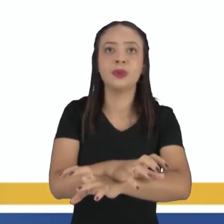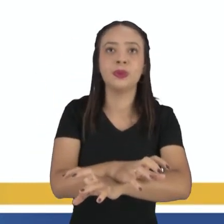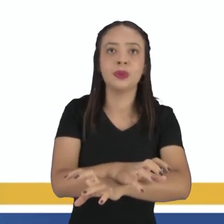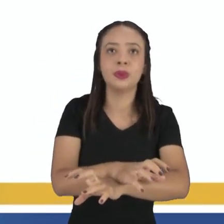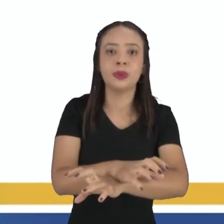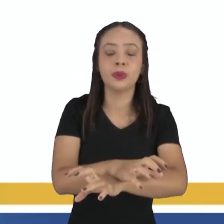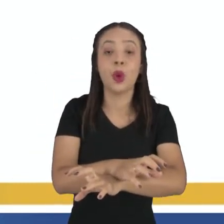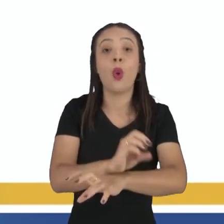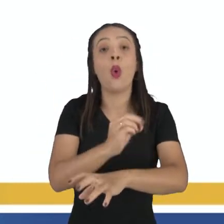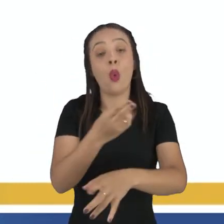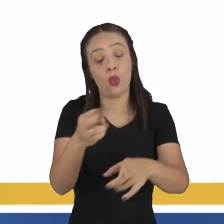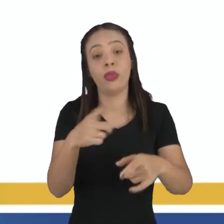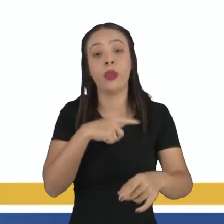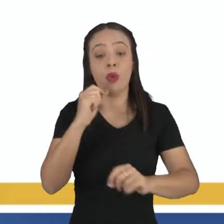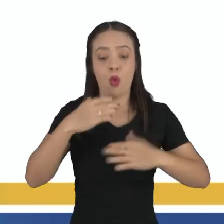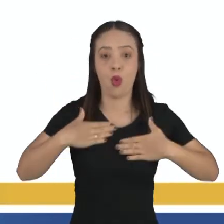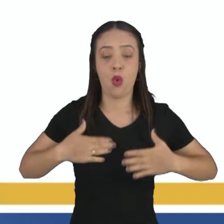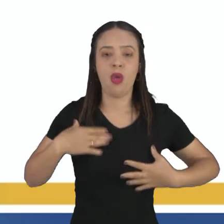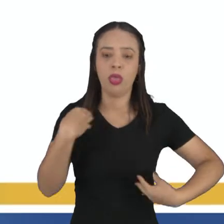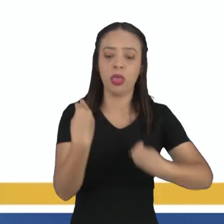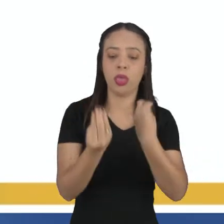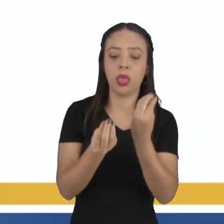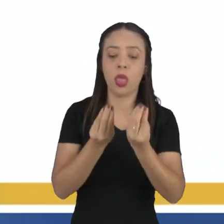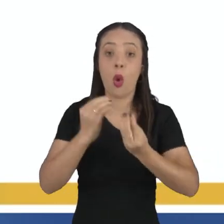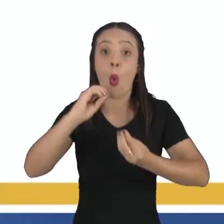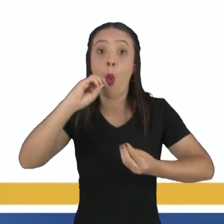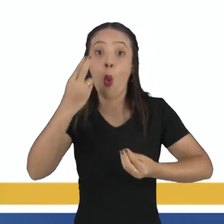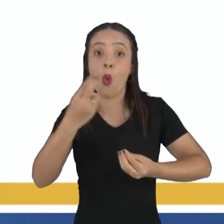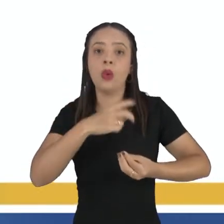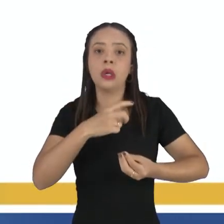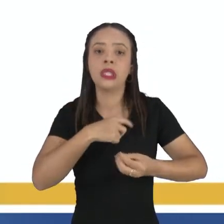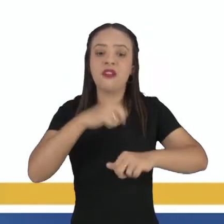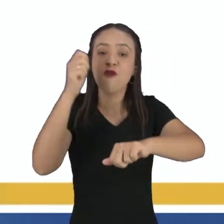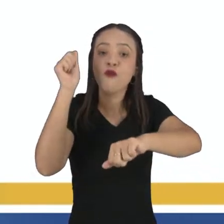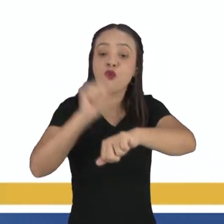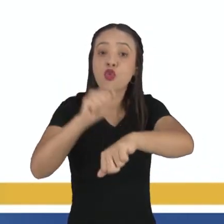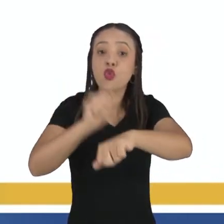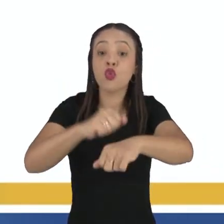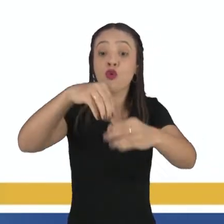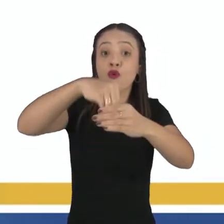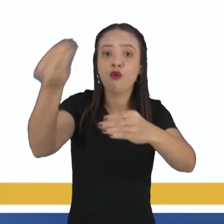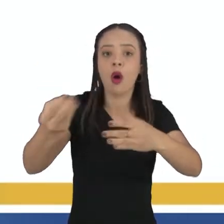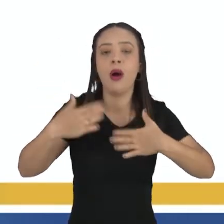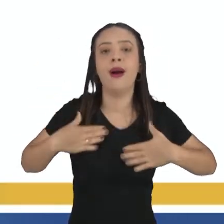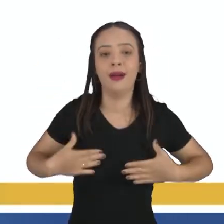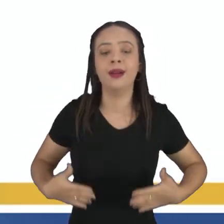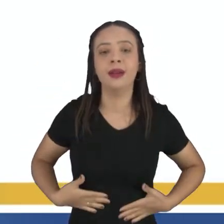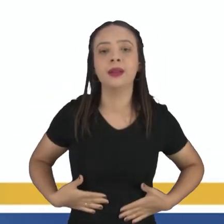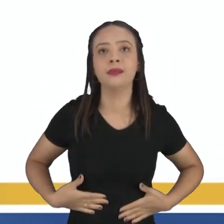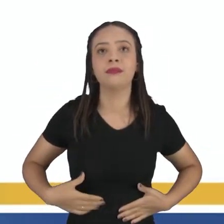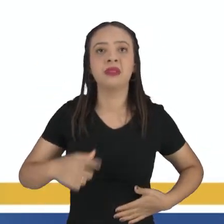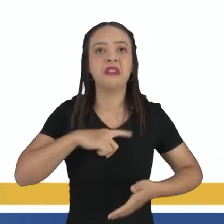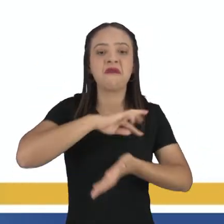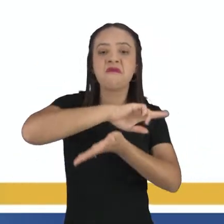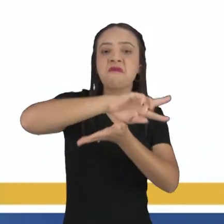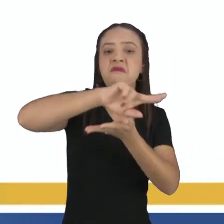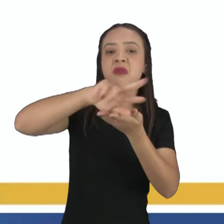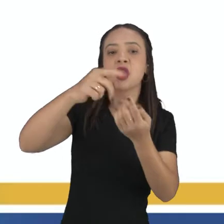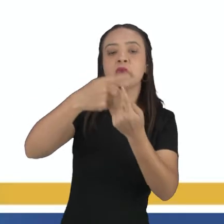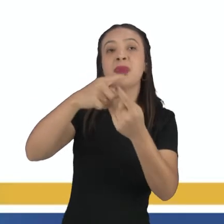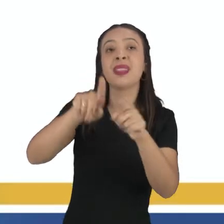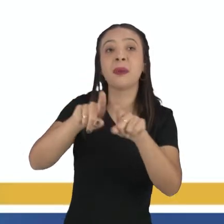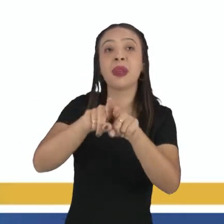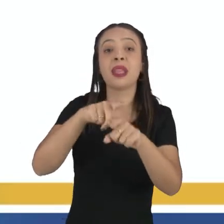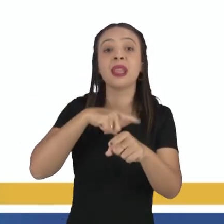ou possuem corpos moles ou estruturas rígidas externas. São bastante diversificados e apresentam as mais variadas